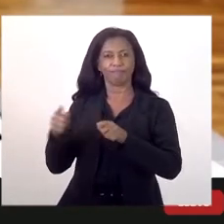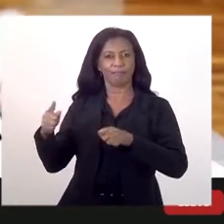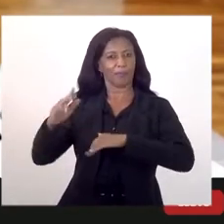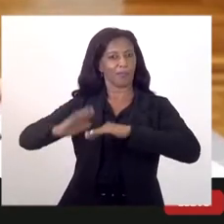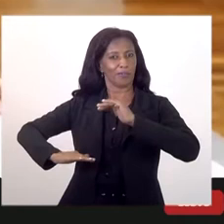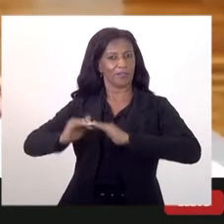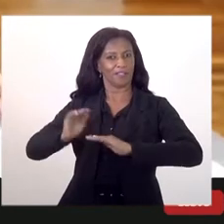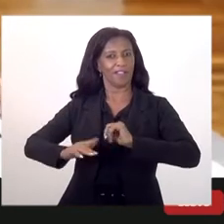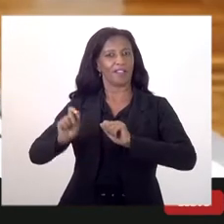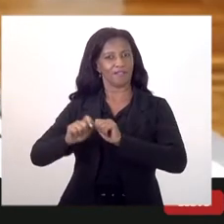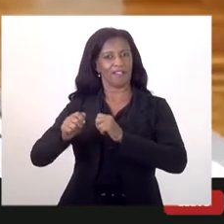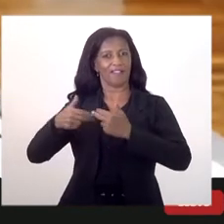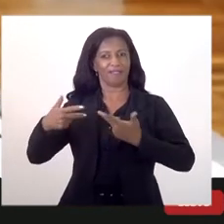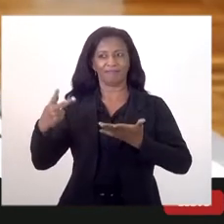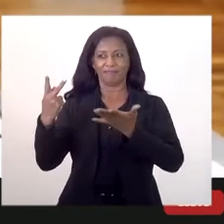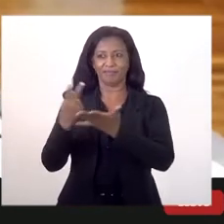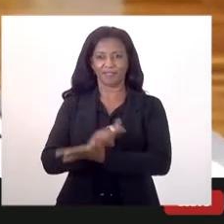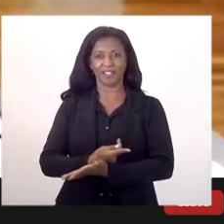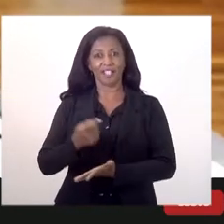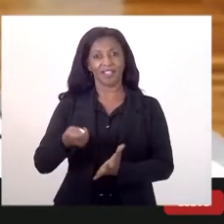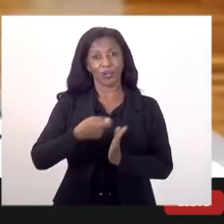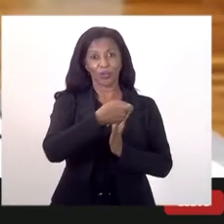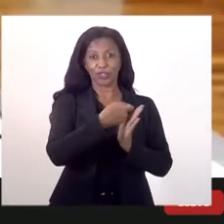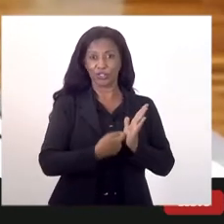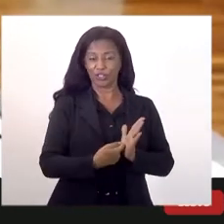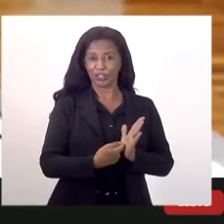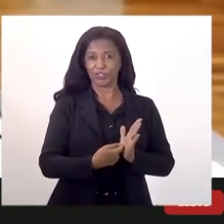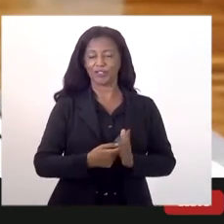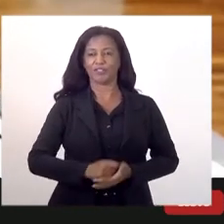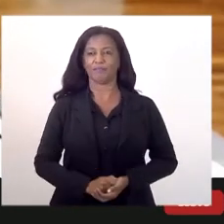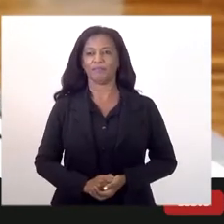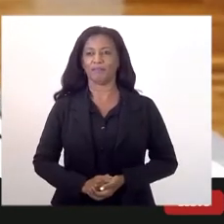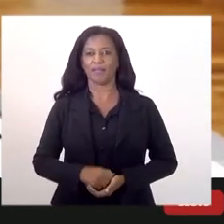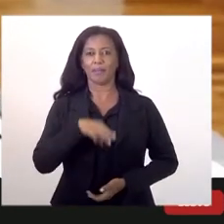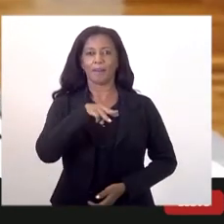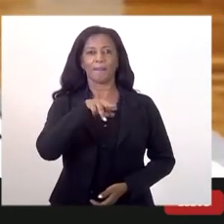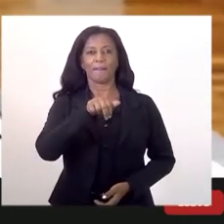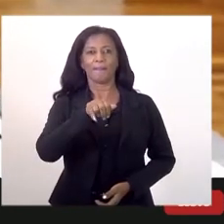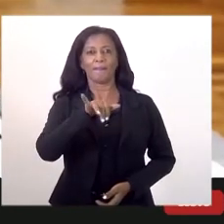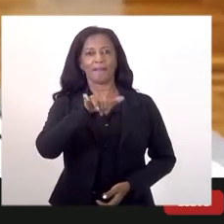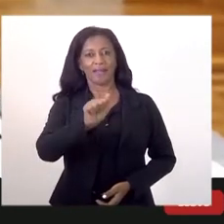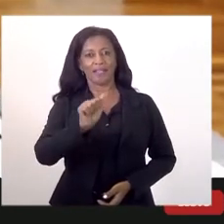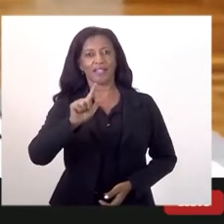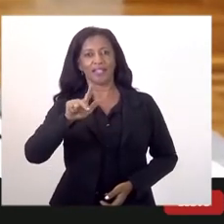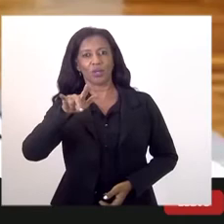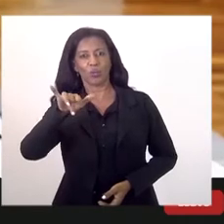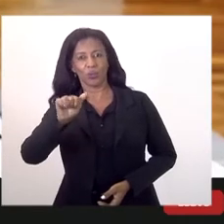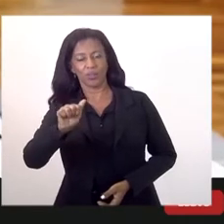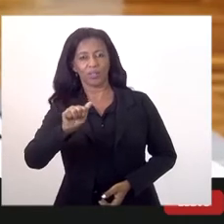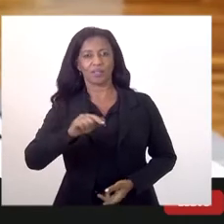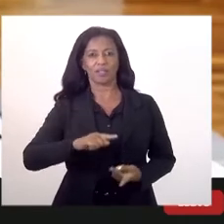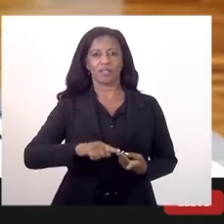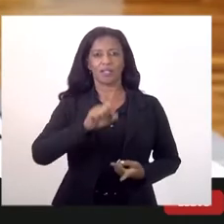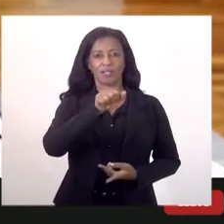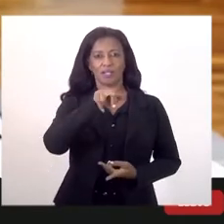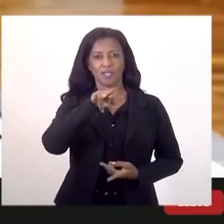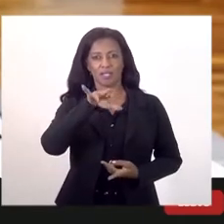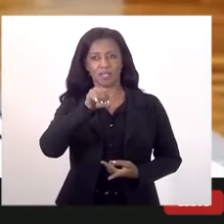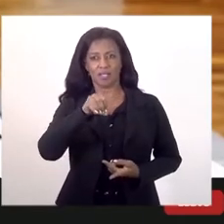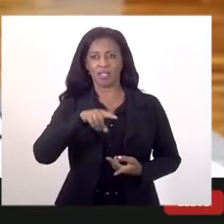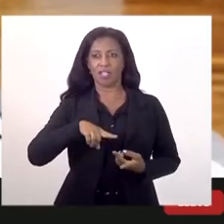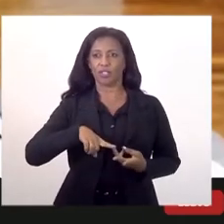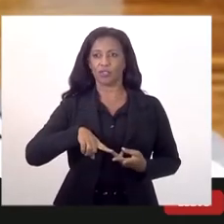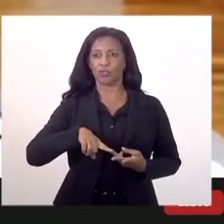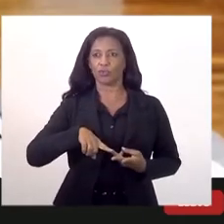acontecer. estão inscritos Maria Luíza, Eduardo Rebusi, Sérgio Duarte, João Gomes. Sem